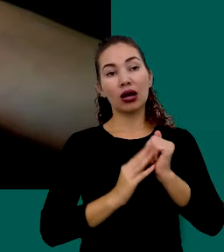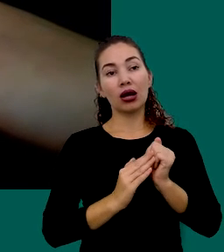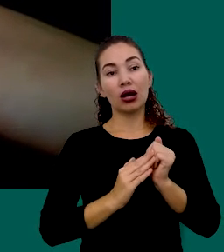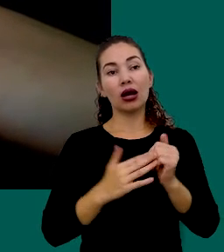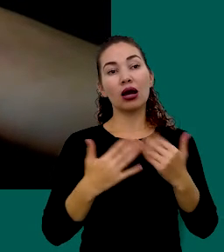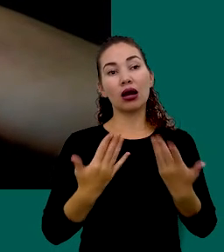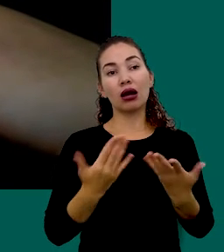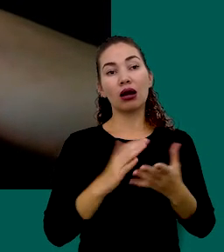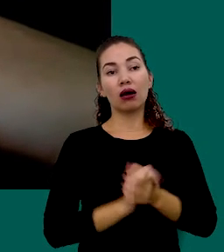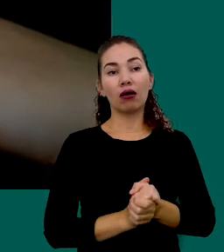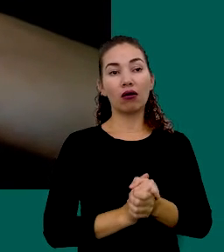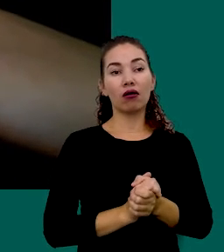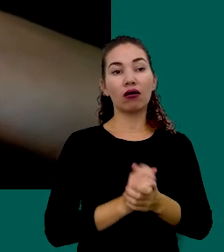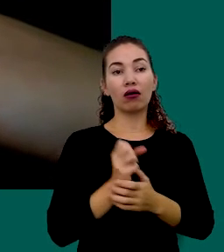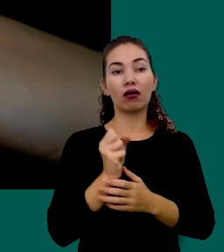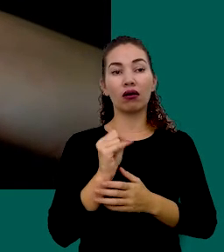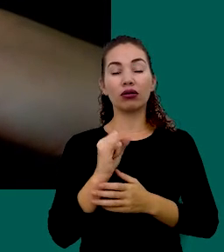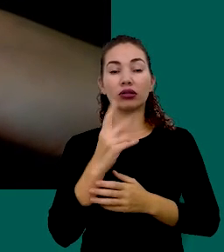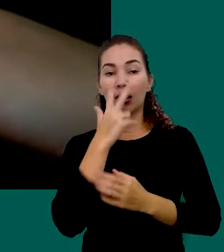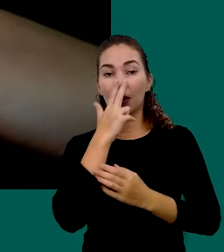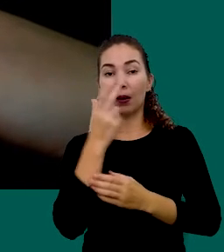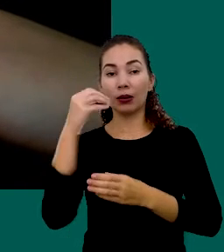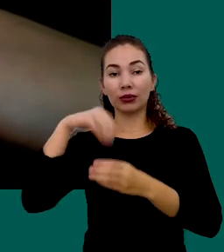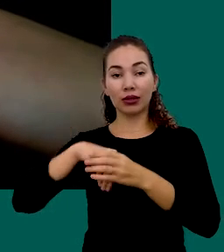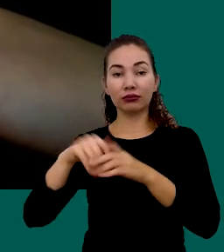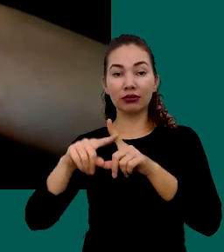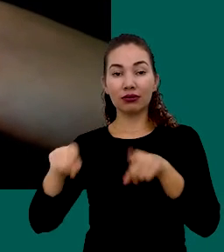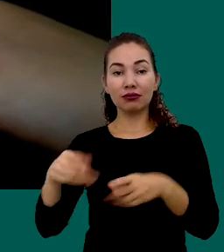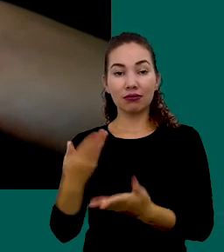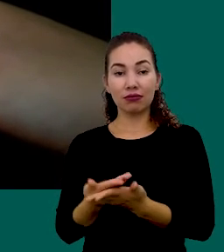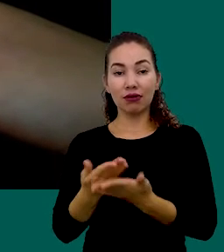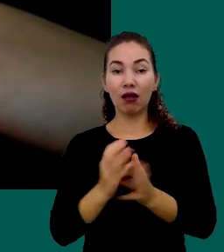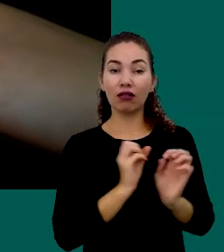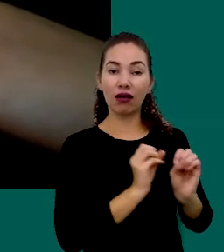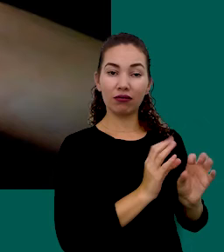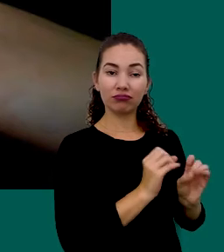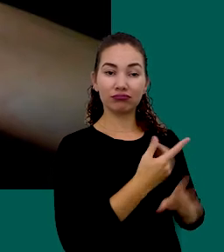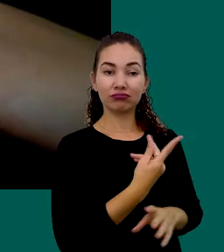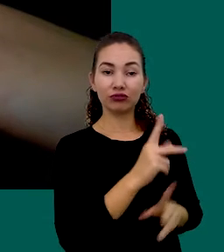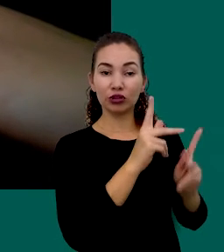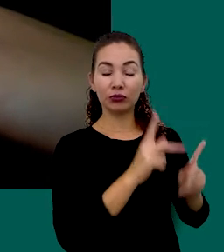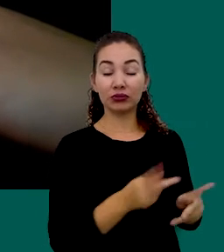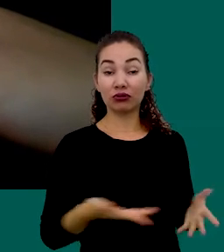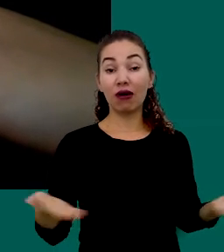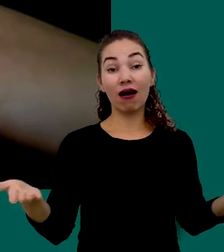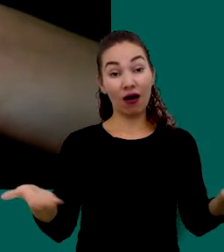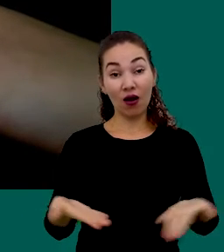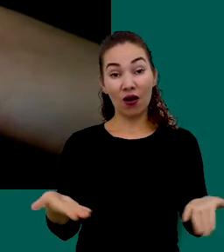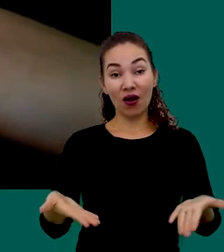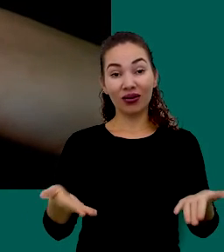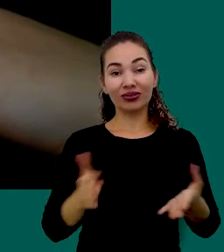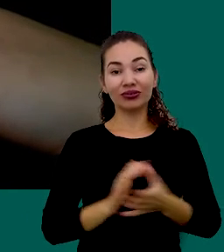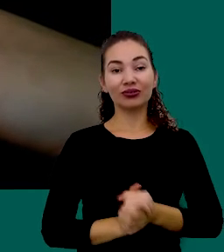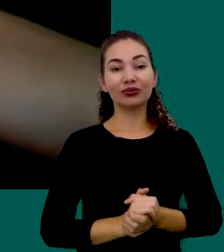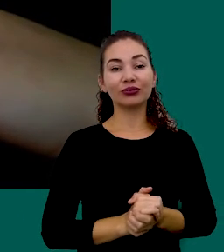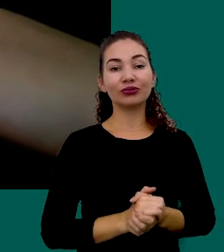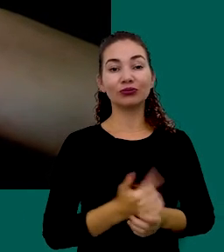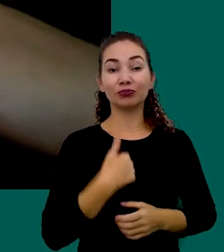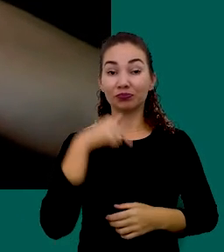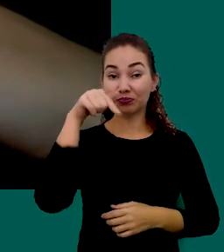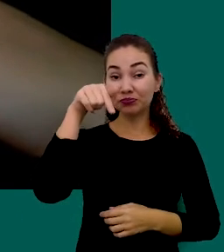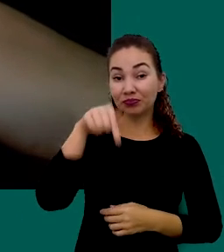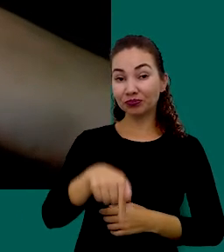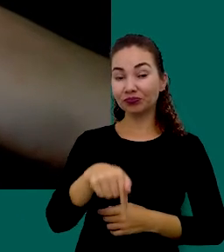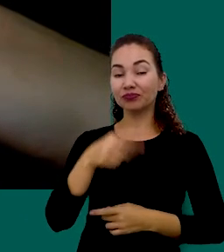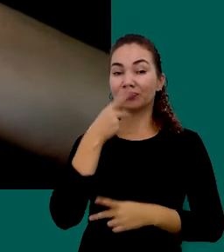aprendizado Que se tem Na sala de aula E hoje Então Eu estou aqui Para falar